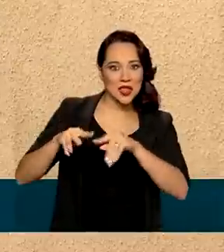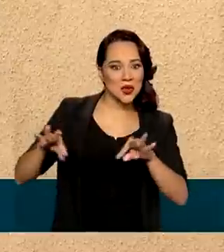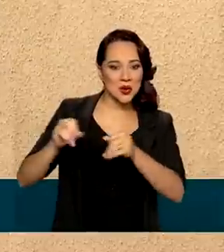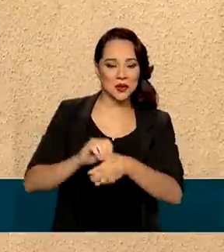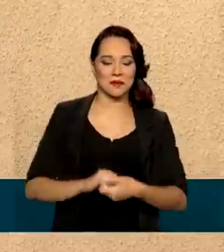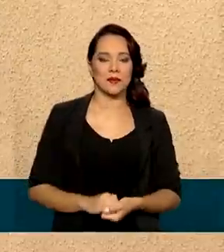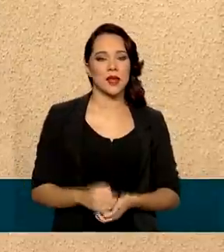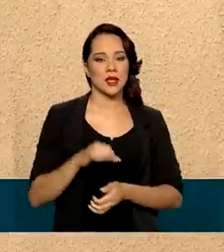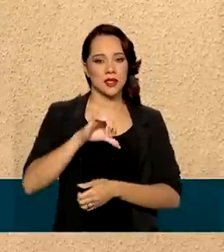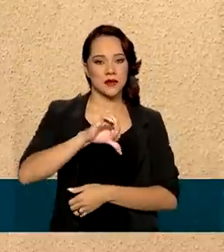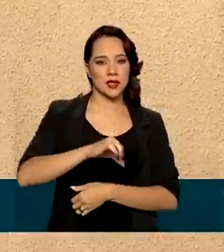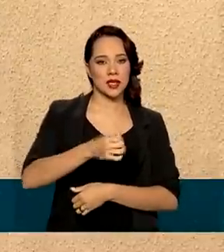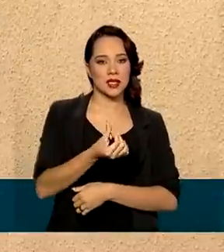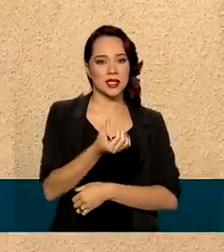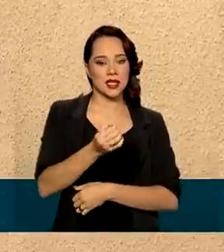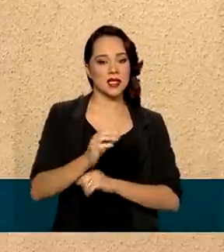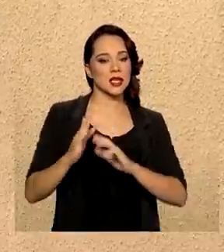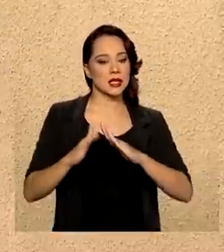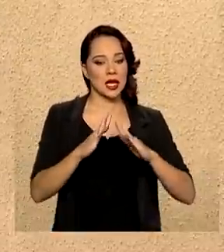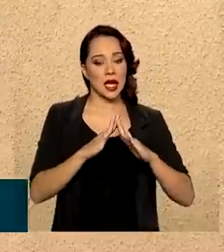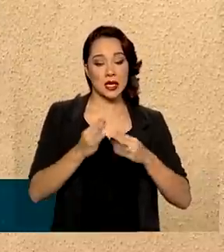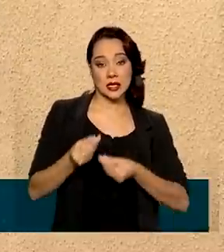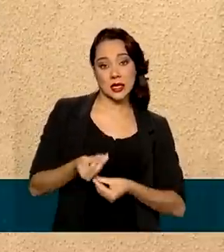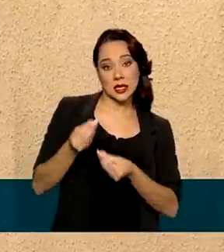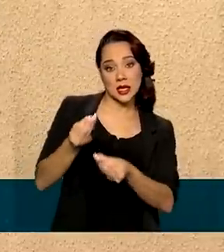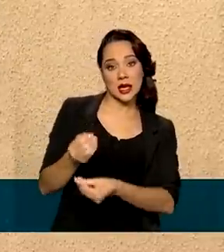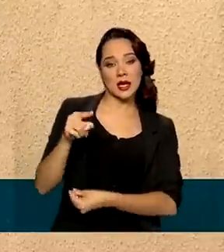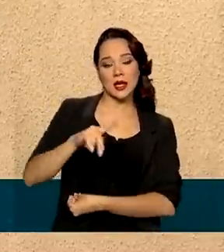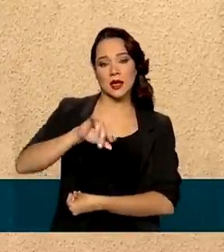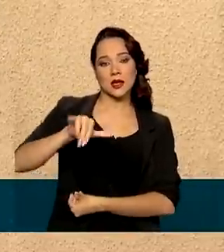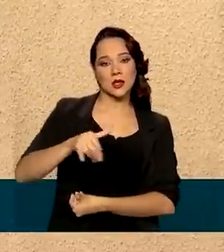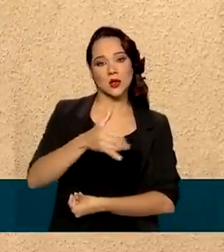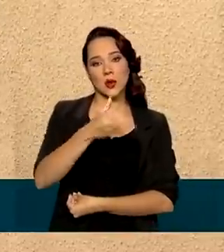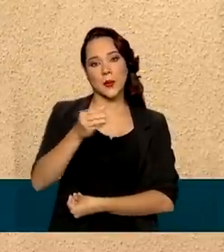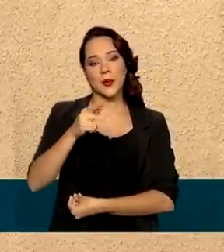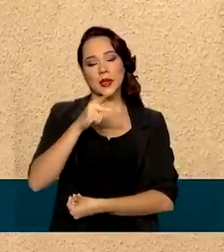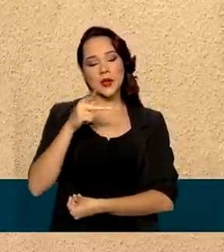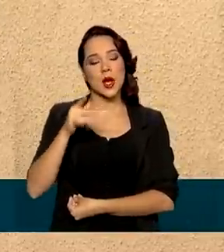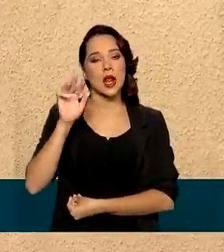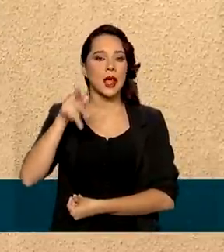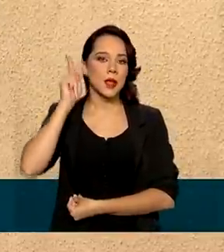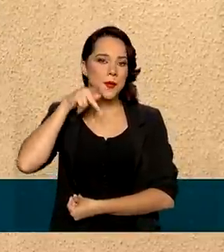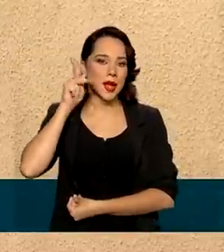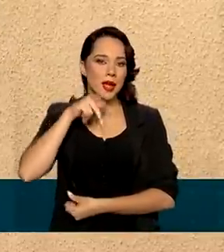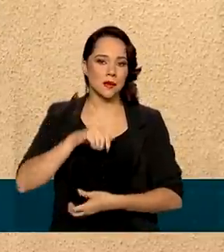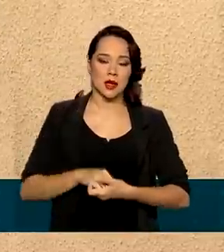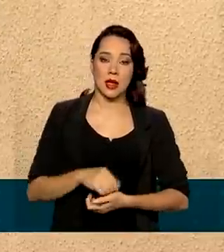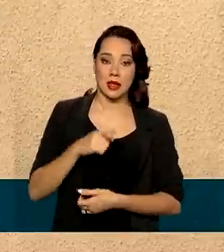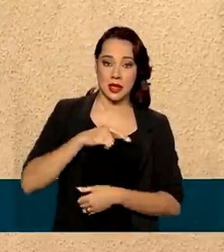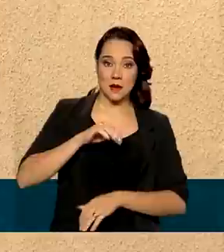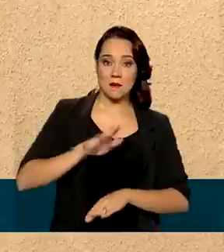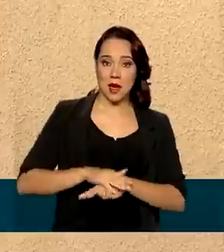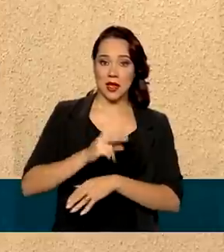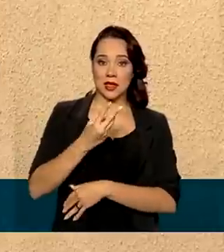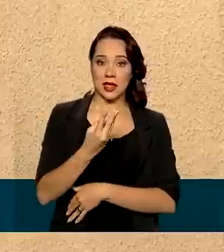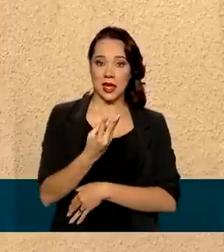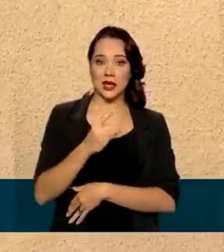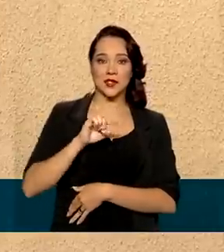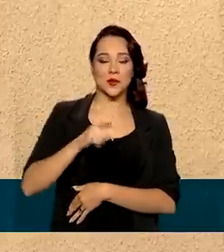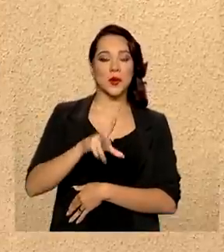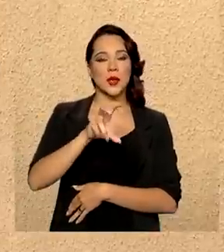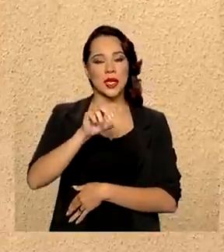As 960 moradias entregues aqui em João Pessoa, na Paraíba, contemplam mais de 3.500